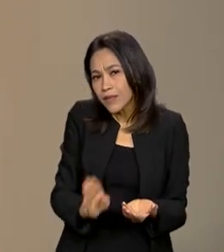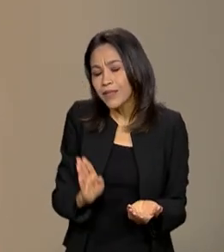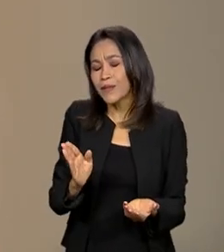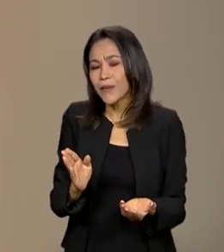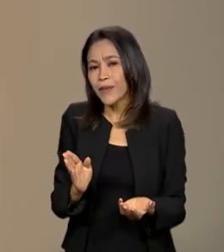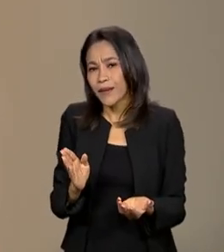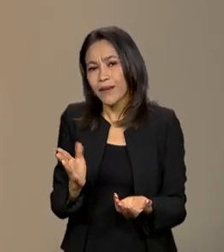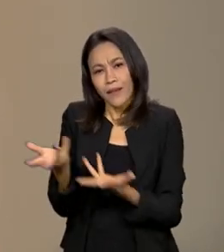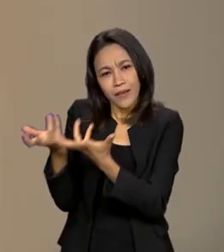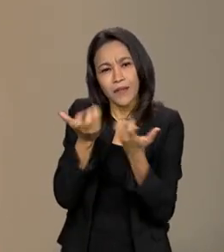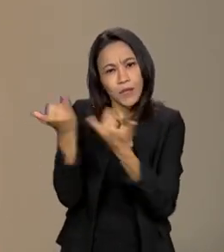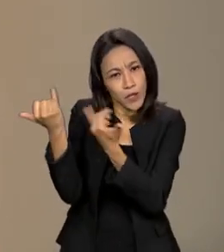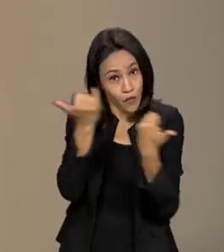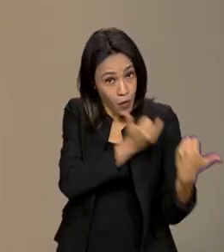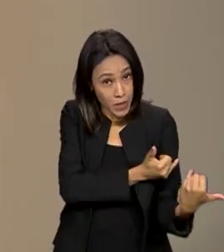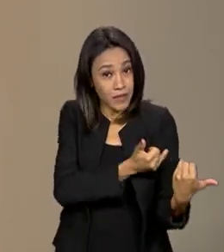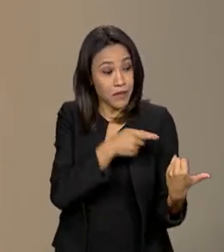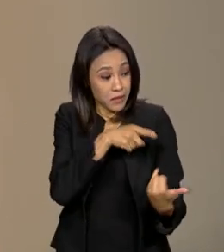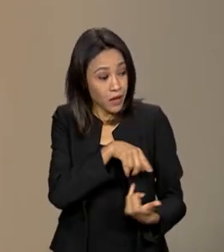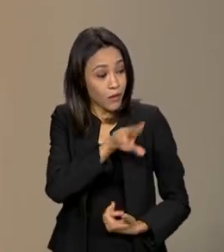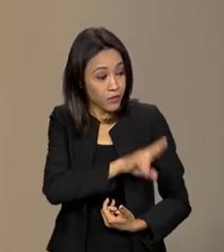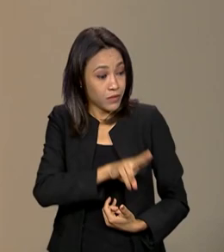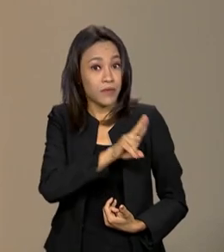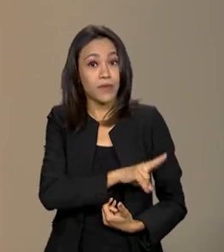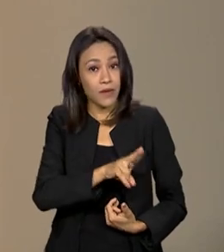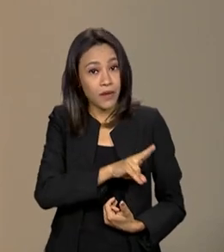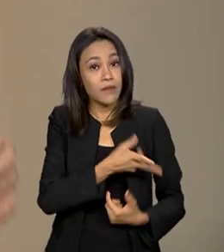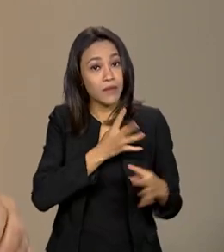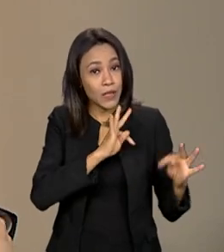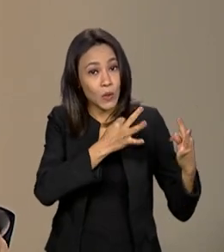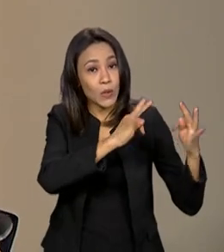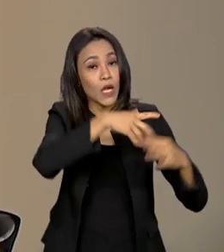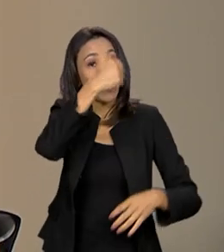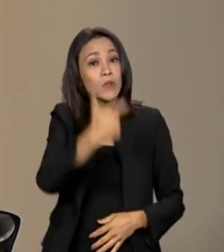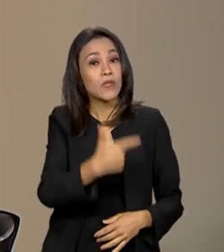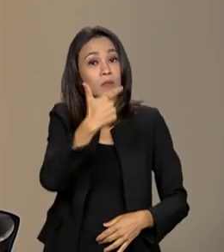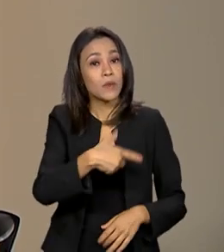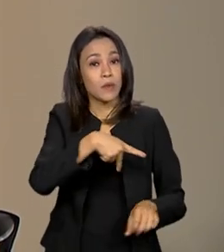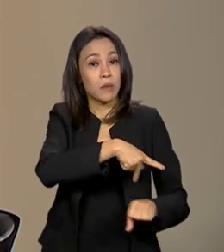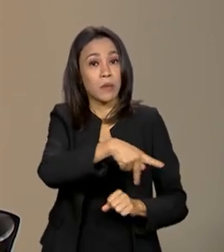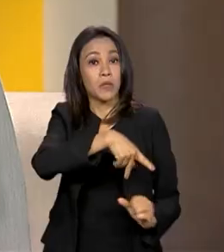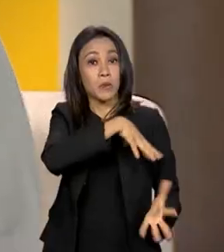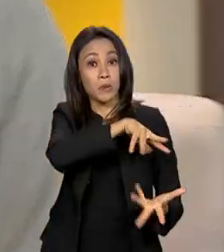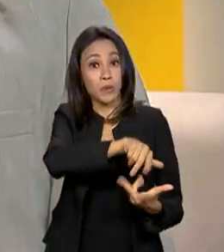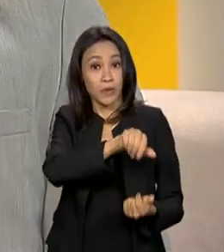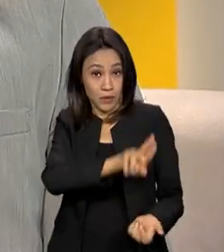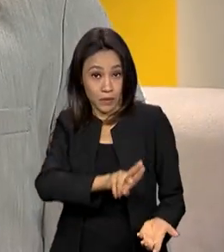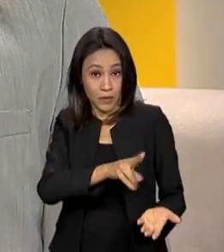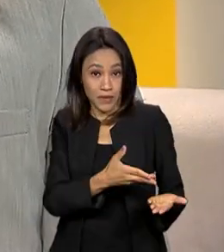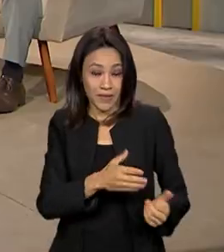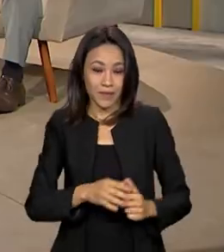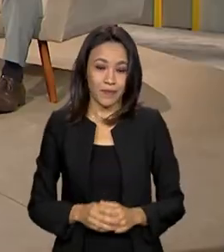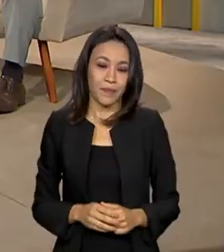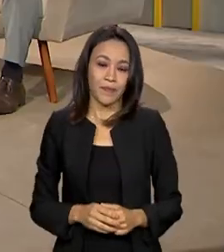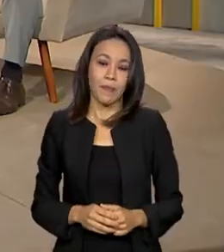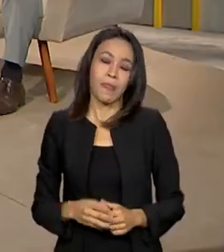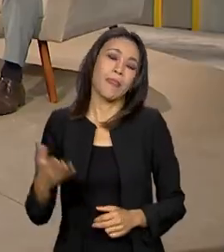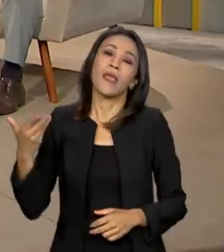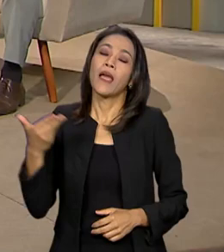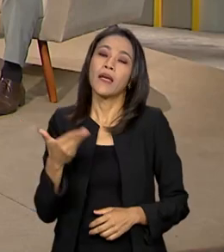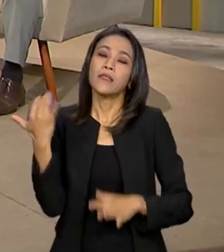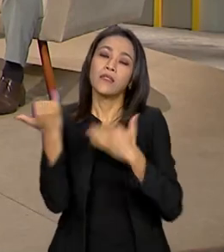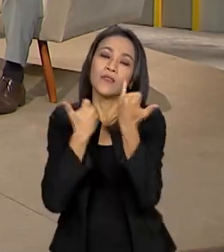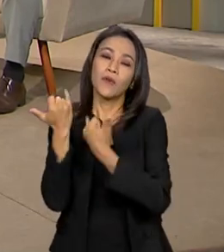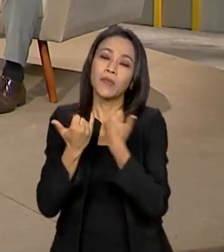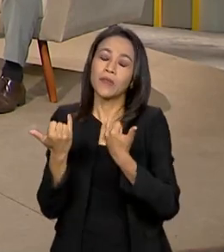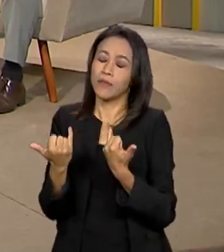em termos de maturidade digital, somos o segundo país no mundo atualmente. A gente recebeu, Paulo, essa informação com uma